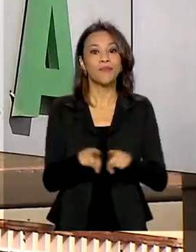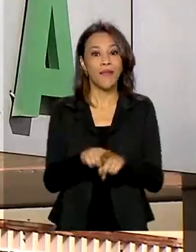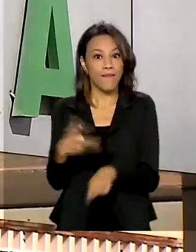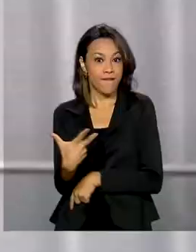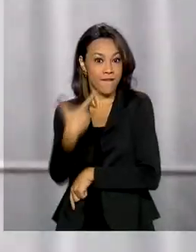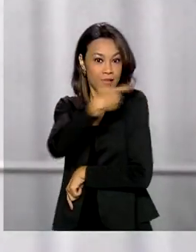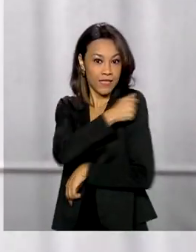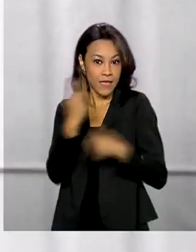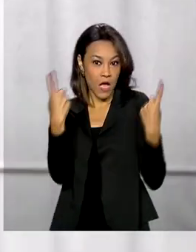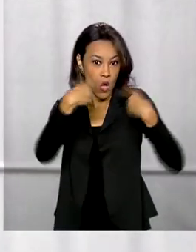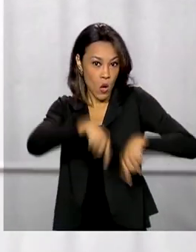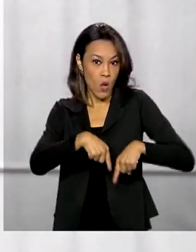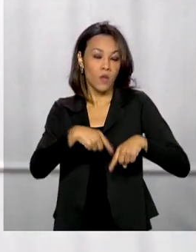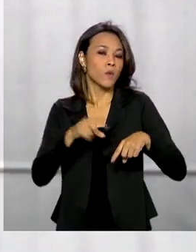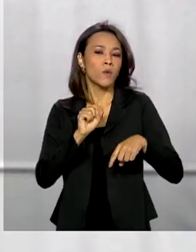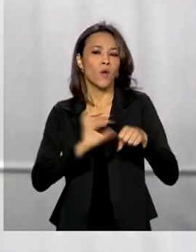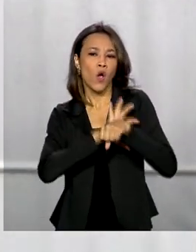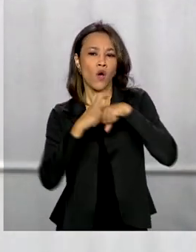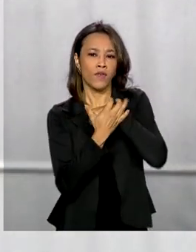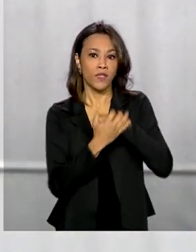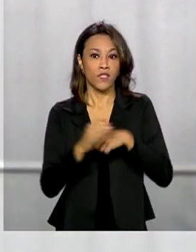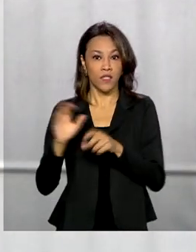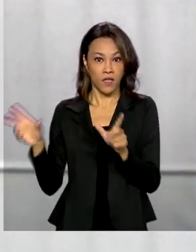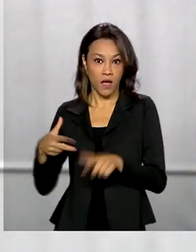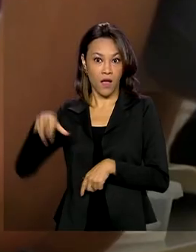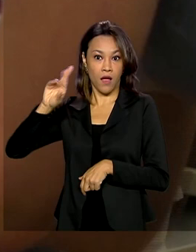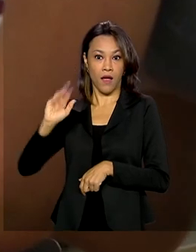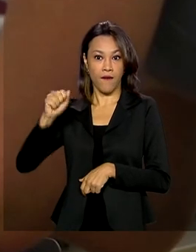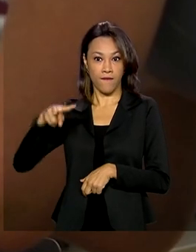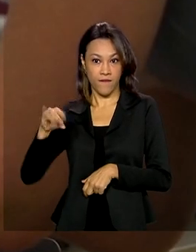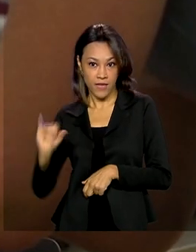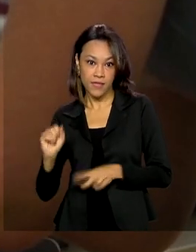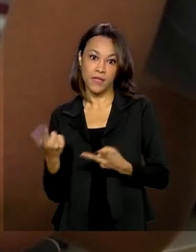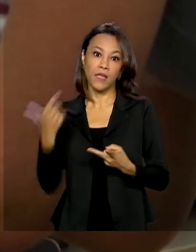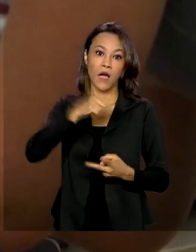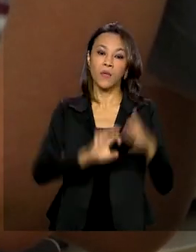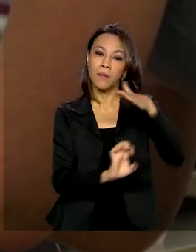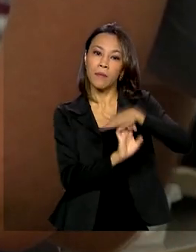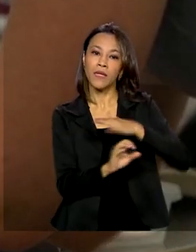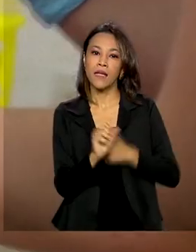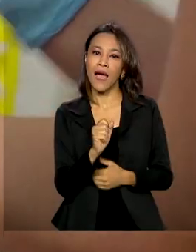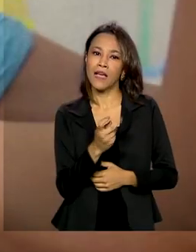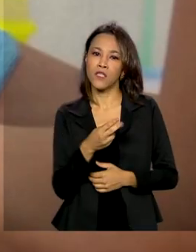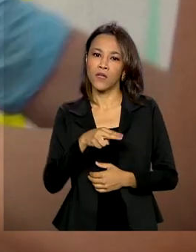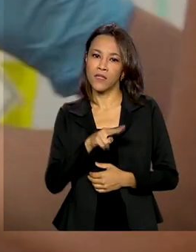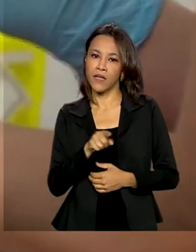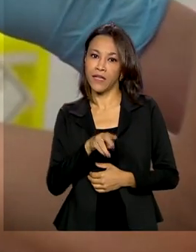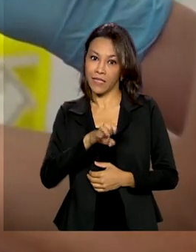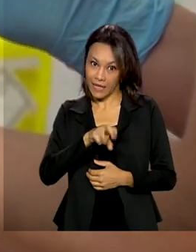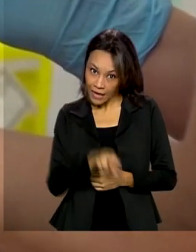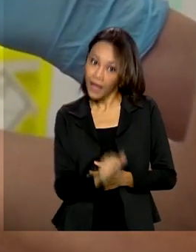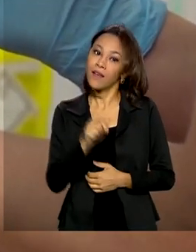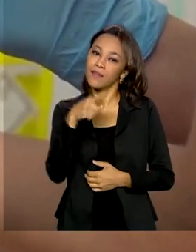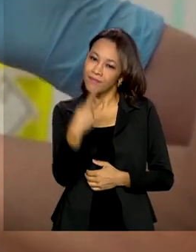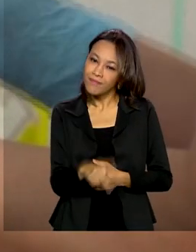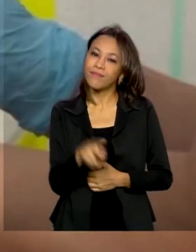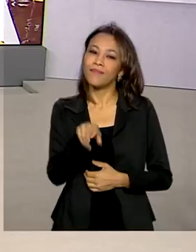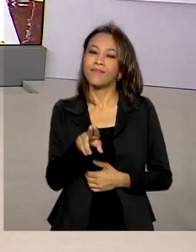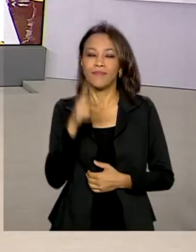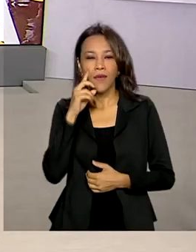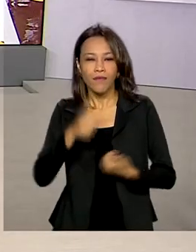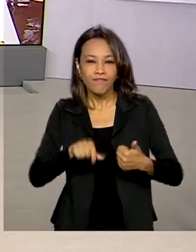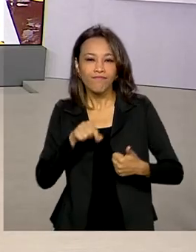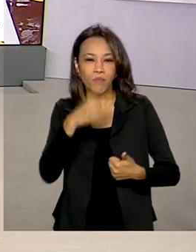vacina contra a Covid. Anvisa e AstraZeneca tratam de uso emergencial do imunizante de Oxford aqui no Brasil.